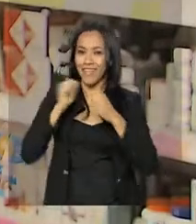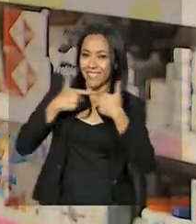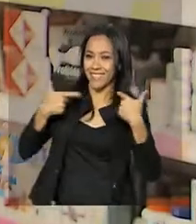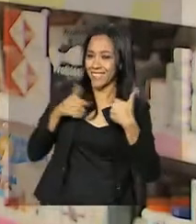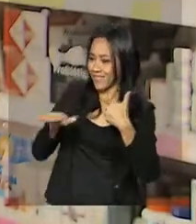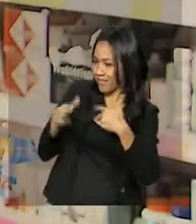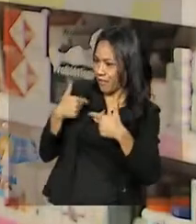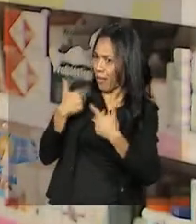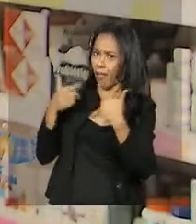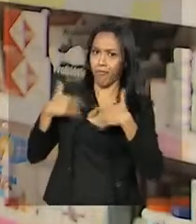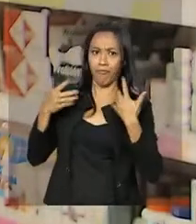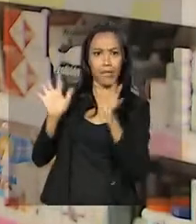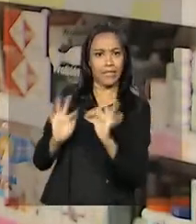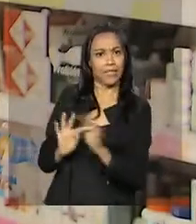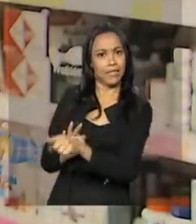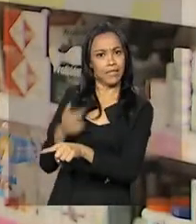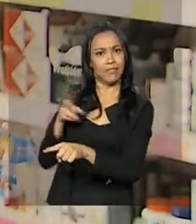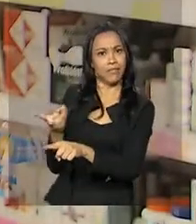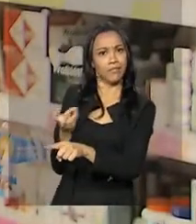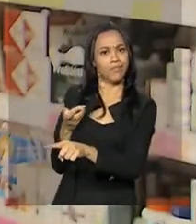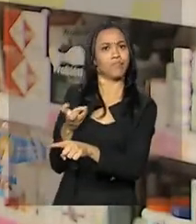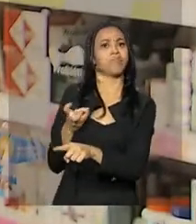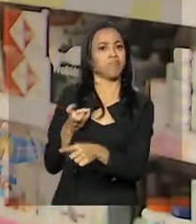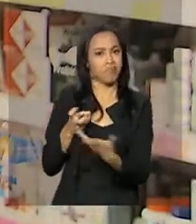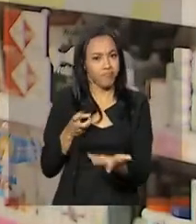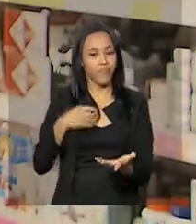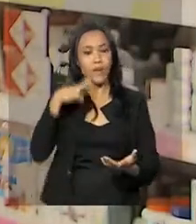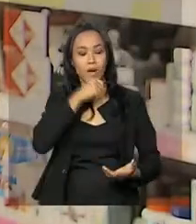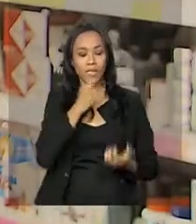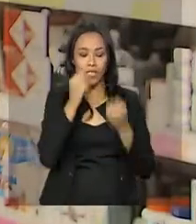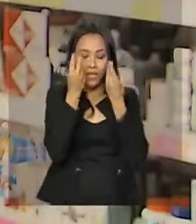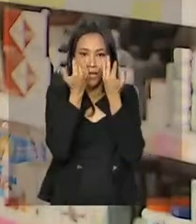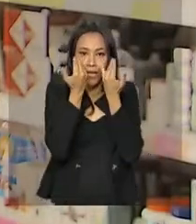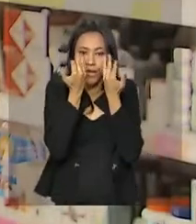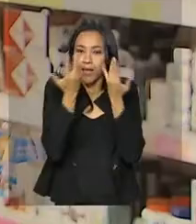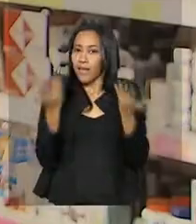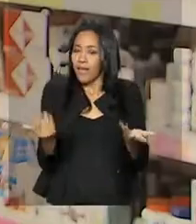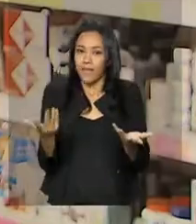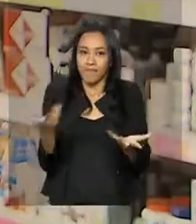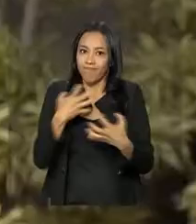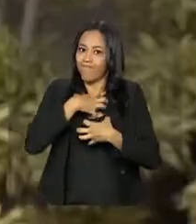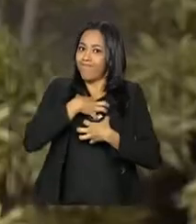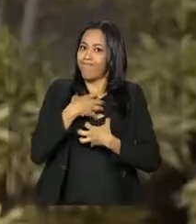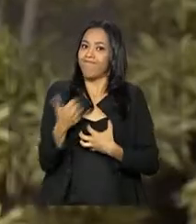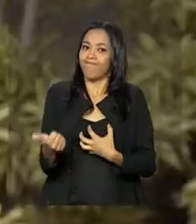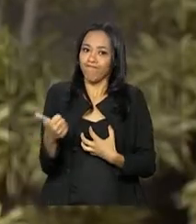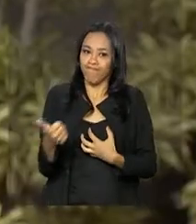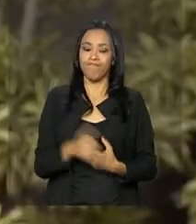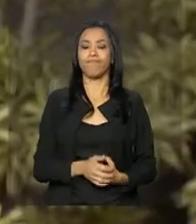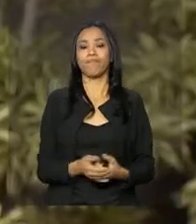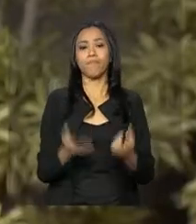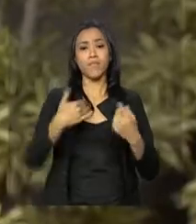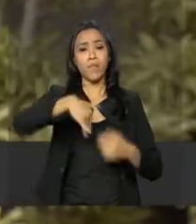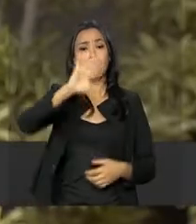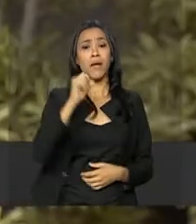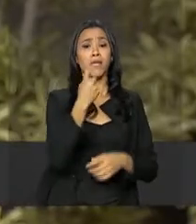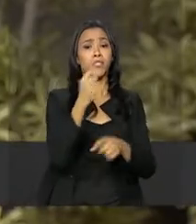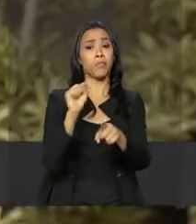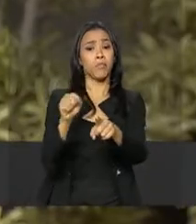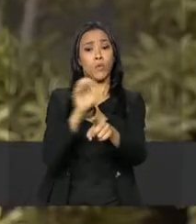eles estão animados, eles estão felizes. E eu acho que esse brilho no olhar encanta muito. Mais de 1.800